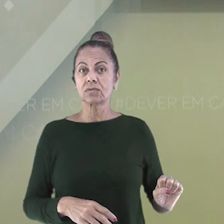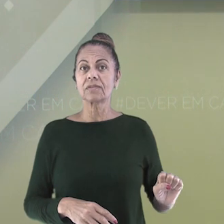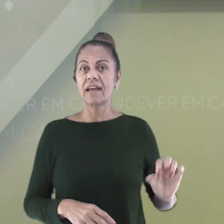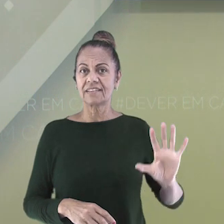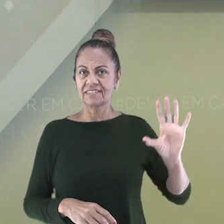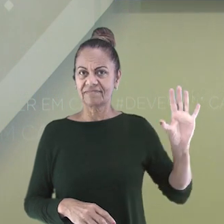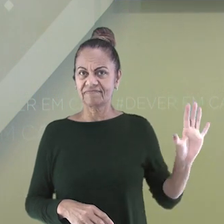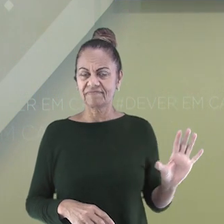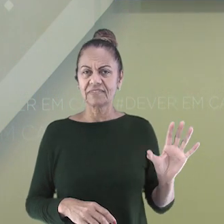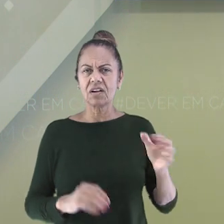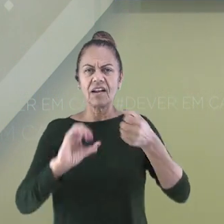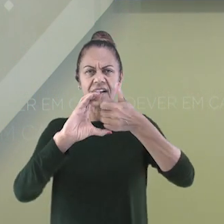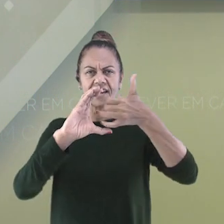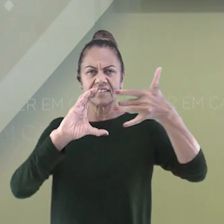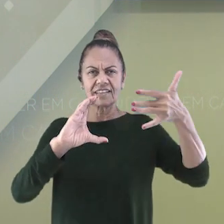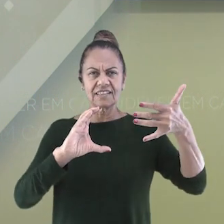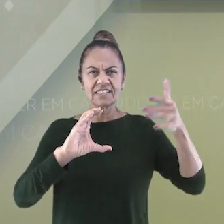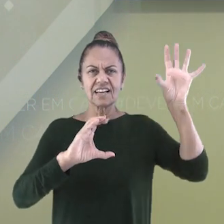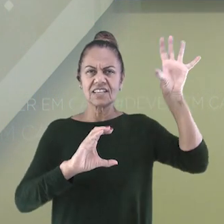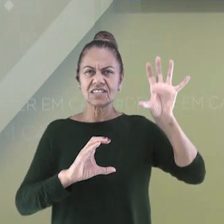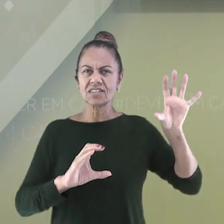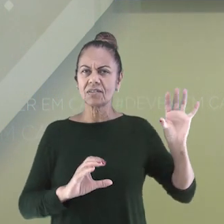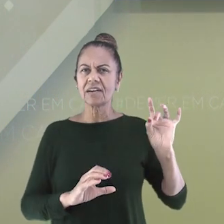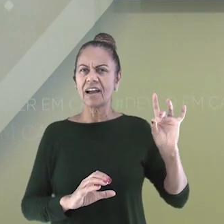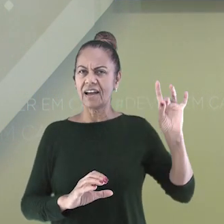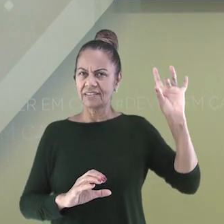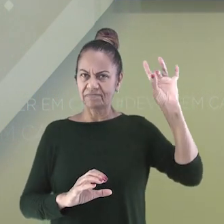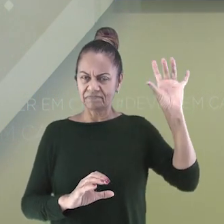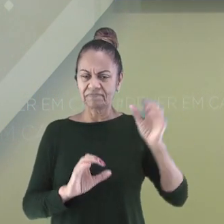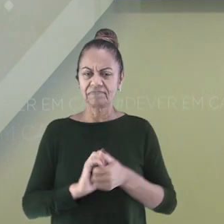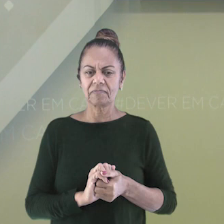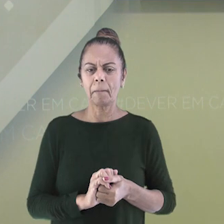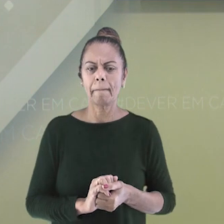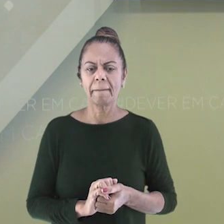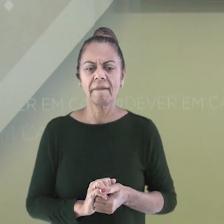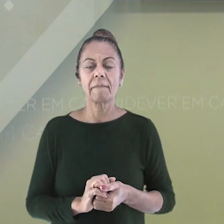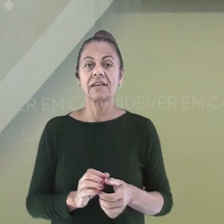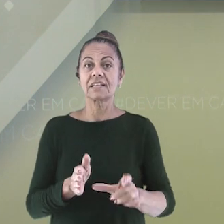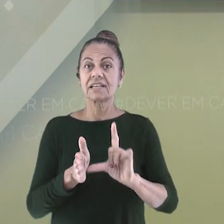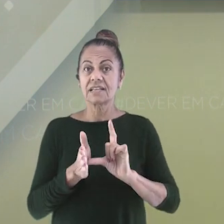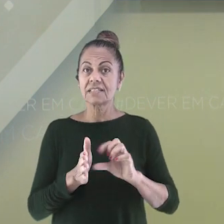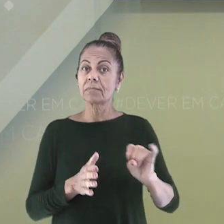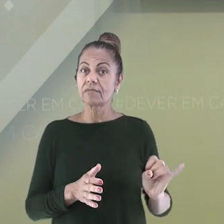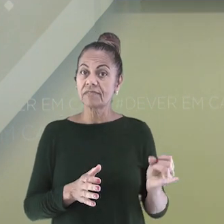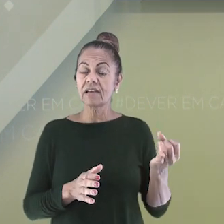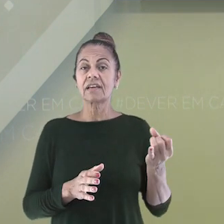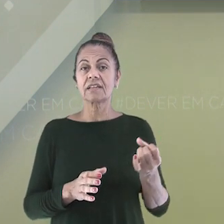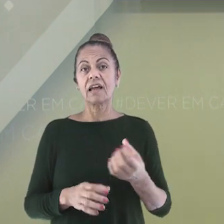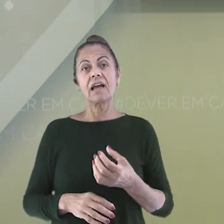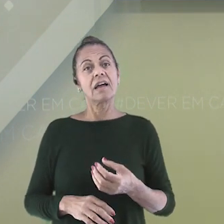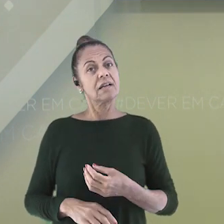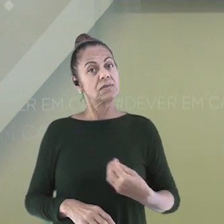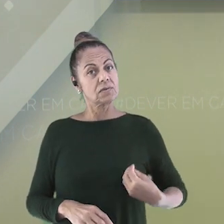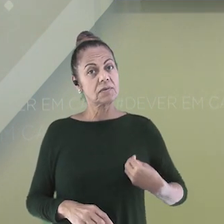características de cada região. Antes de começarmos essa parte, aproveita e marca sua presença aqui